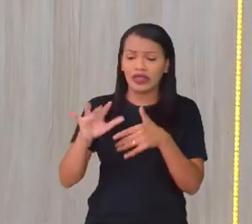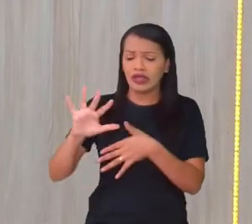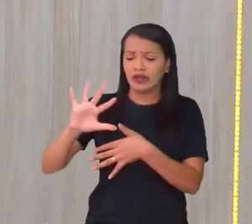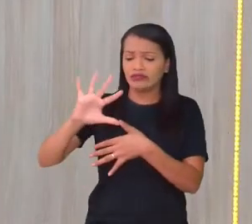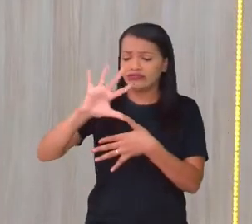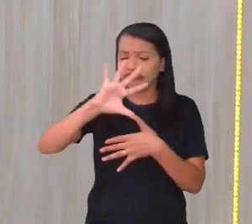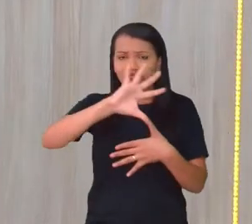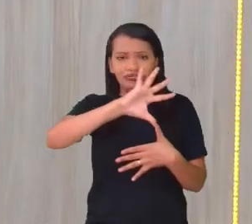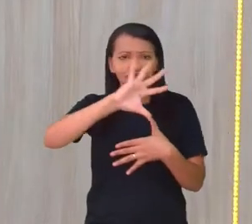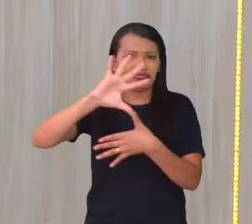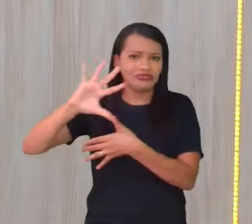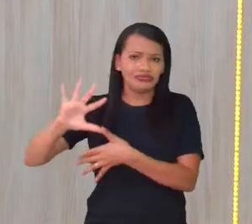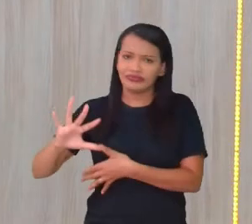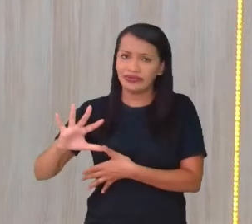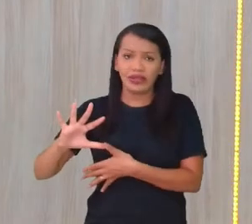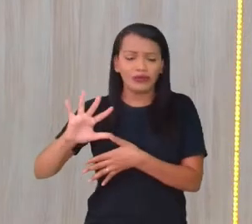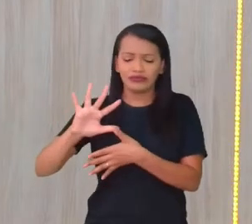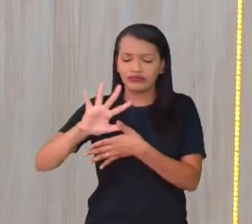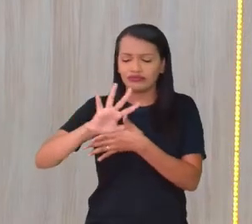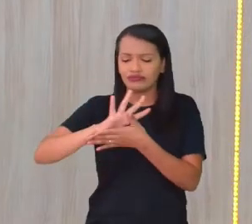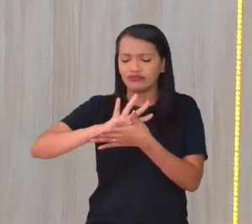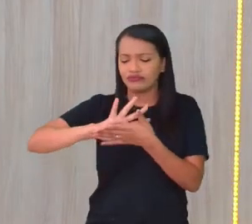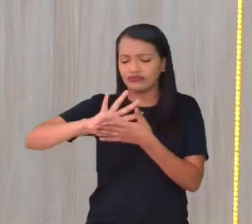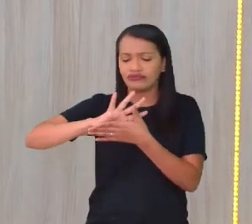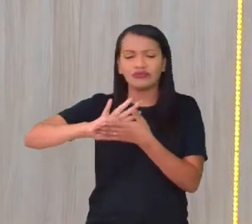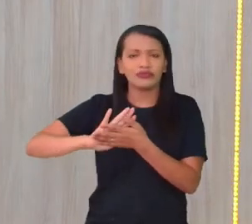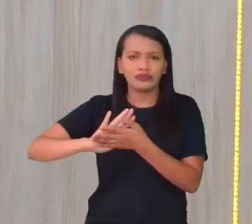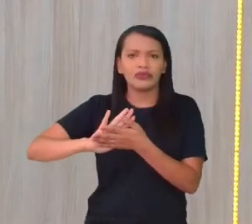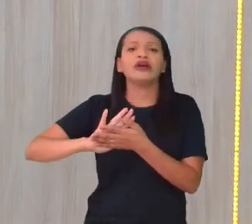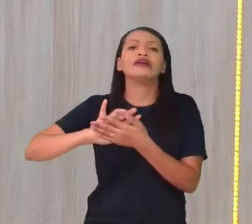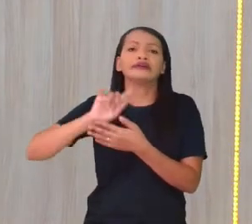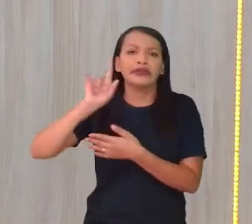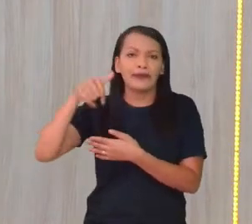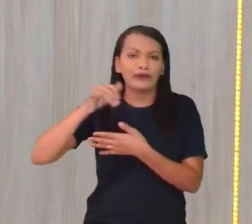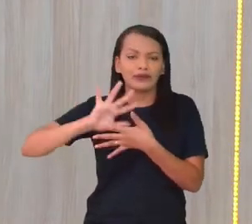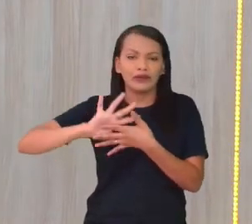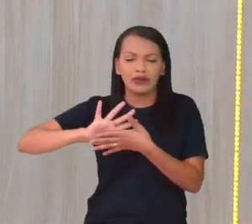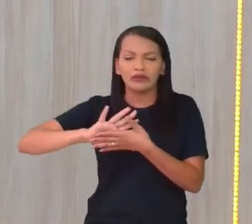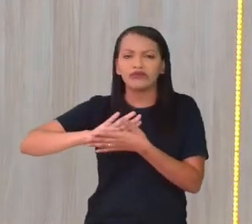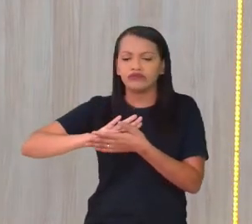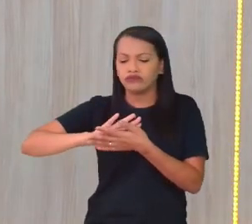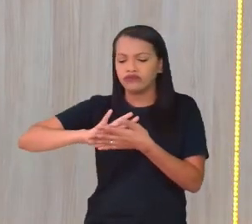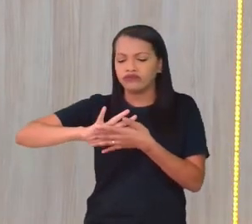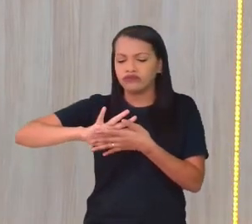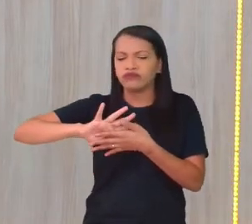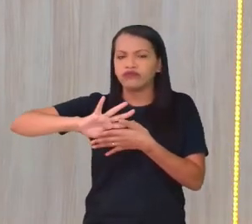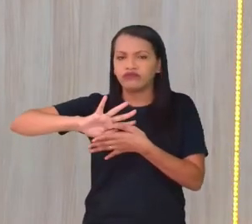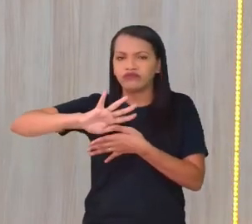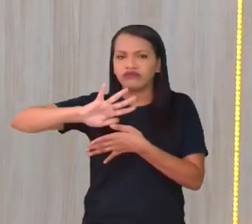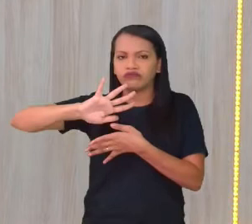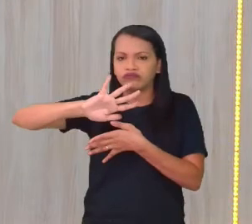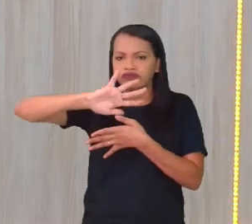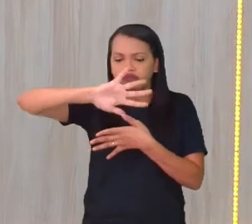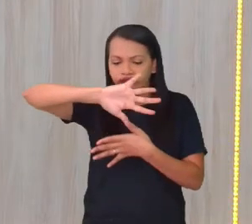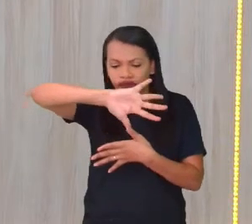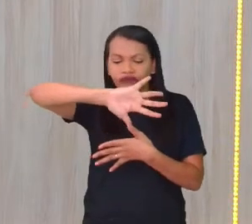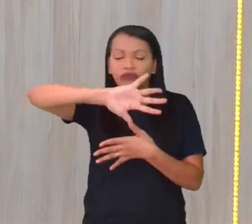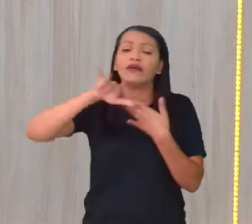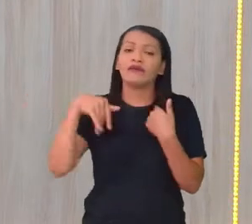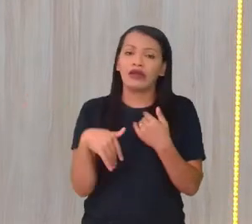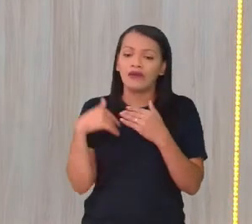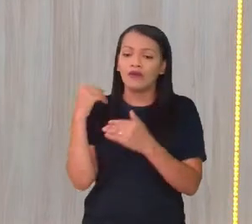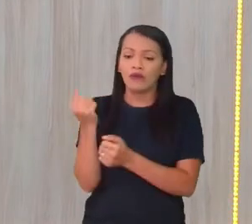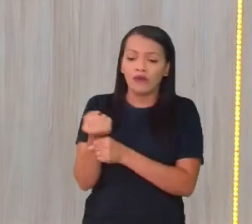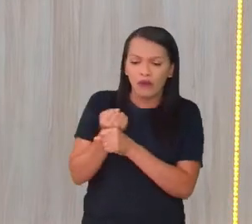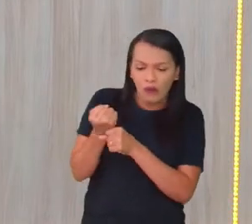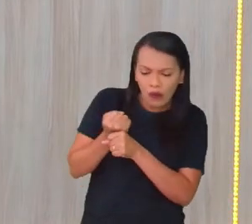tantas questões artificiais que temos hoje em dia, né? Aí vai passando os anos, o homem vai se desenvolvendo,